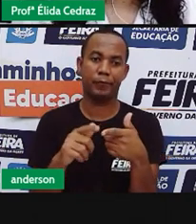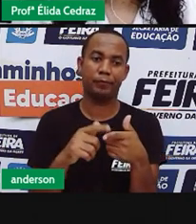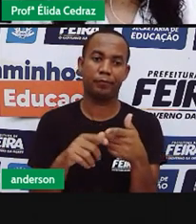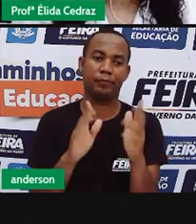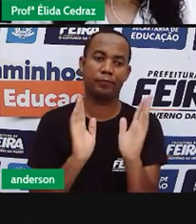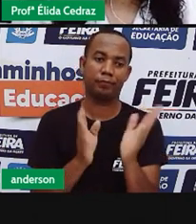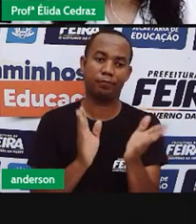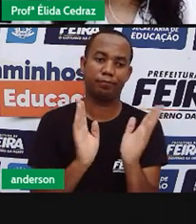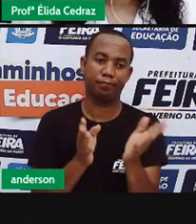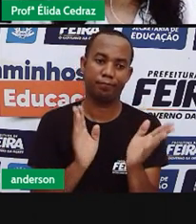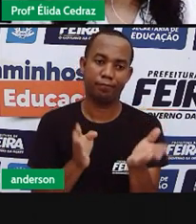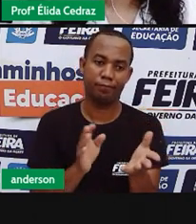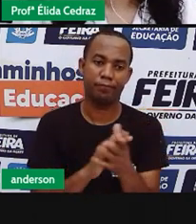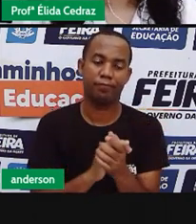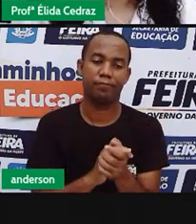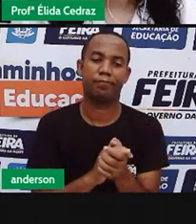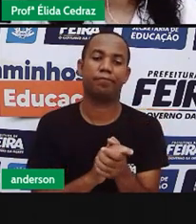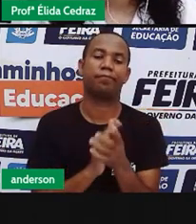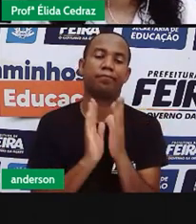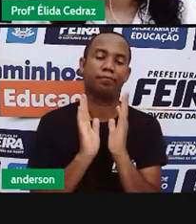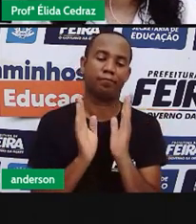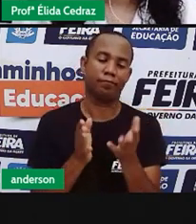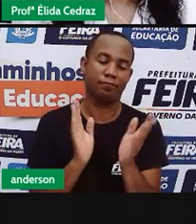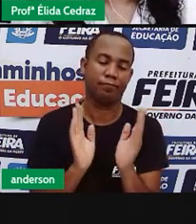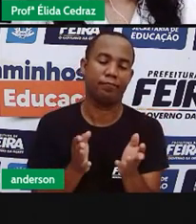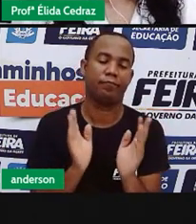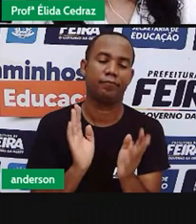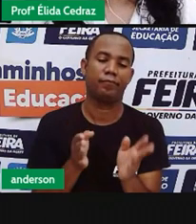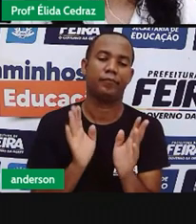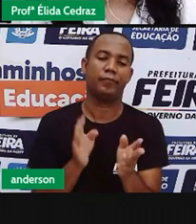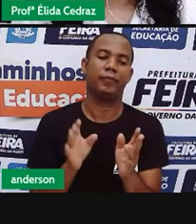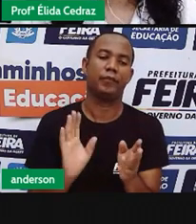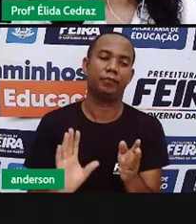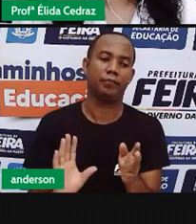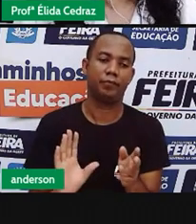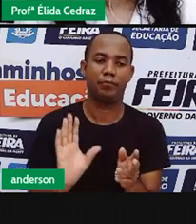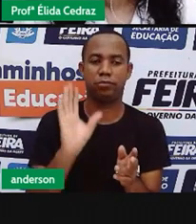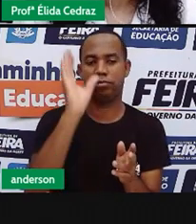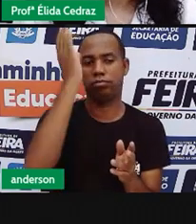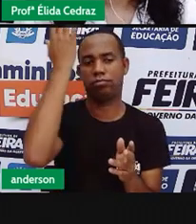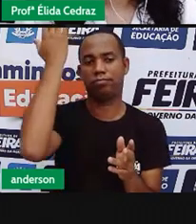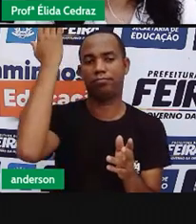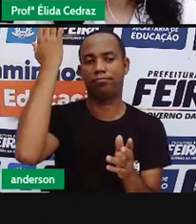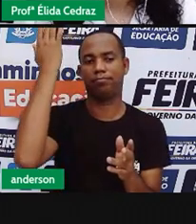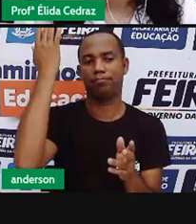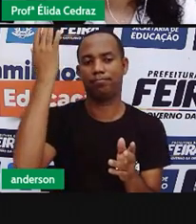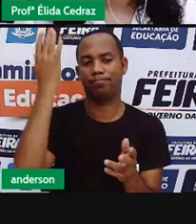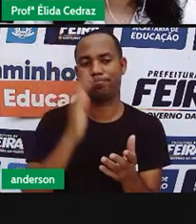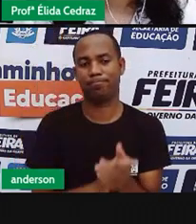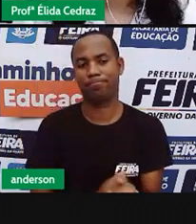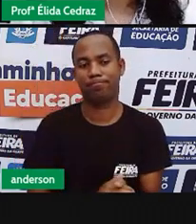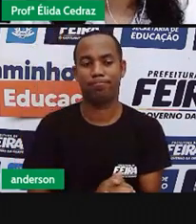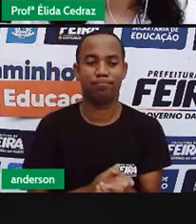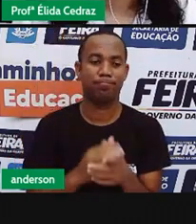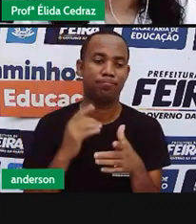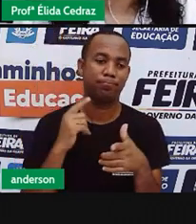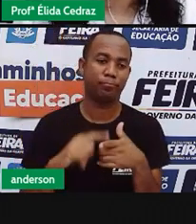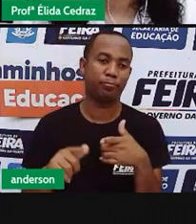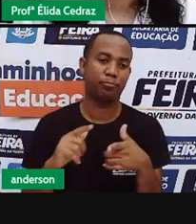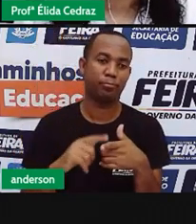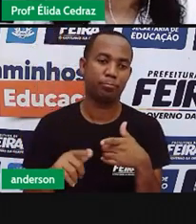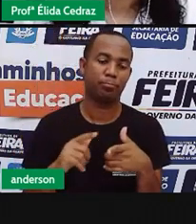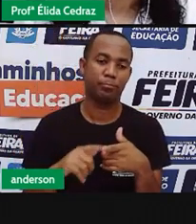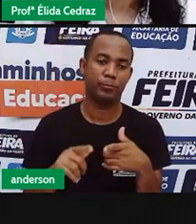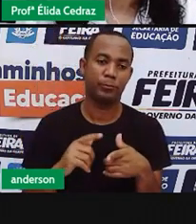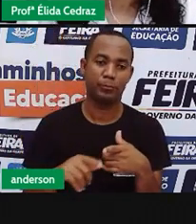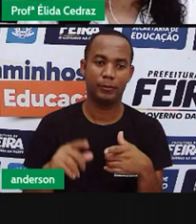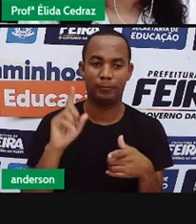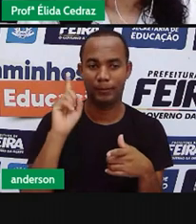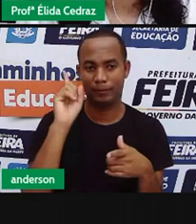seu